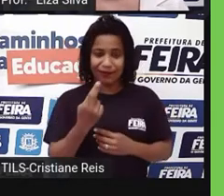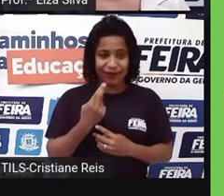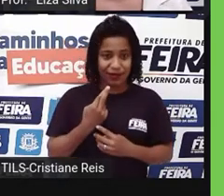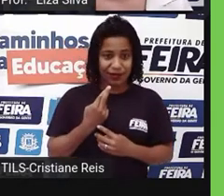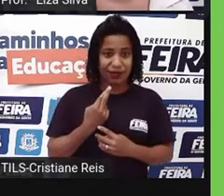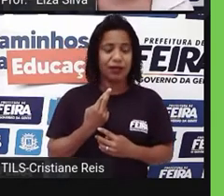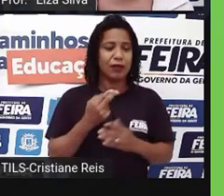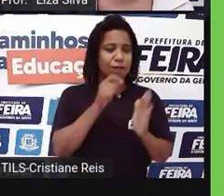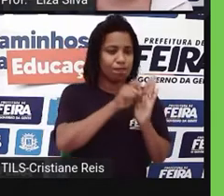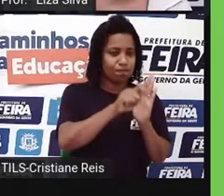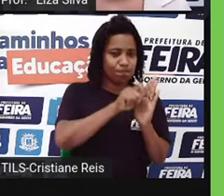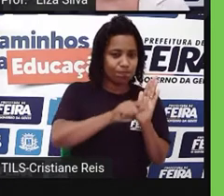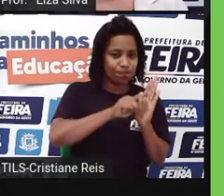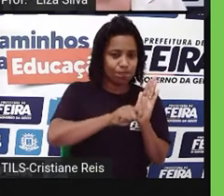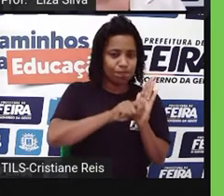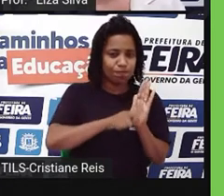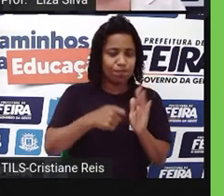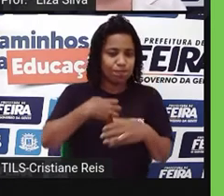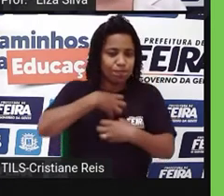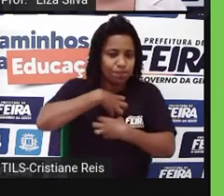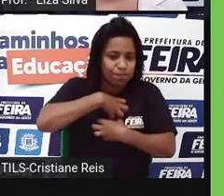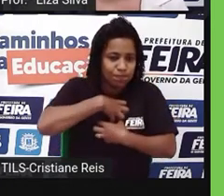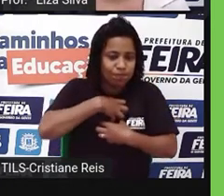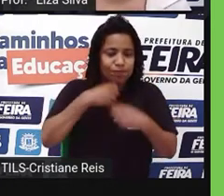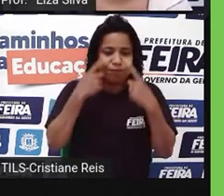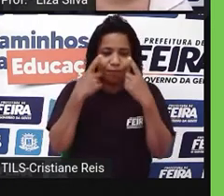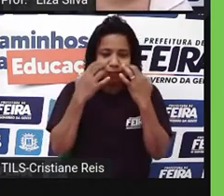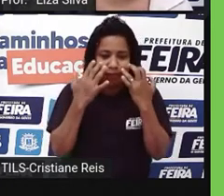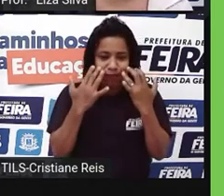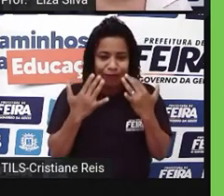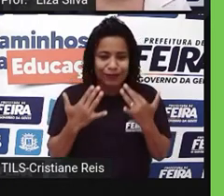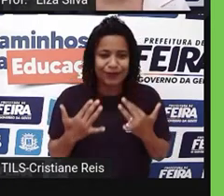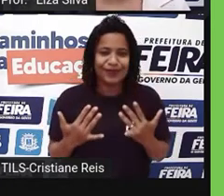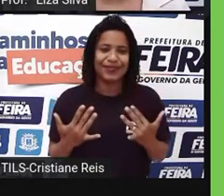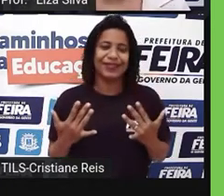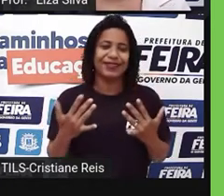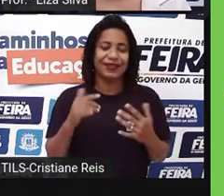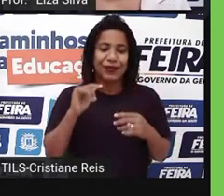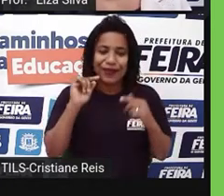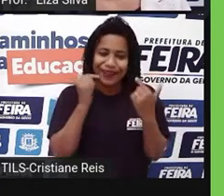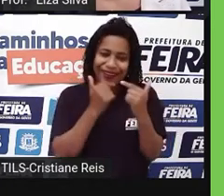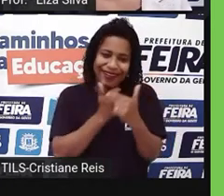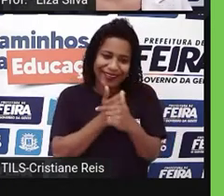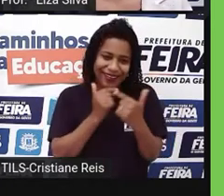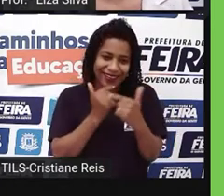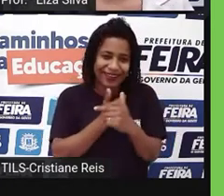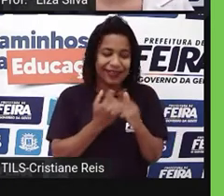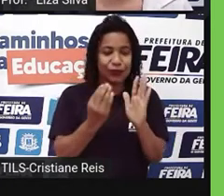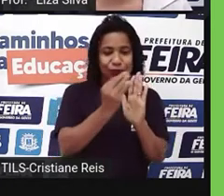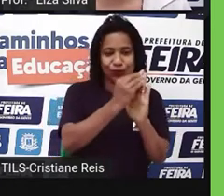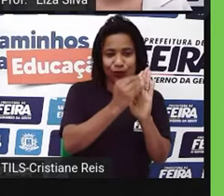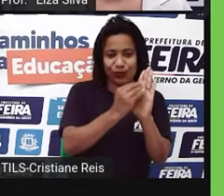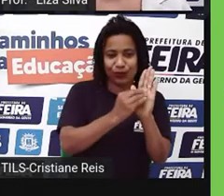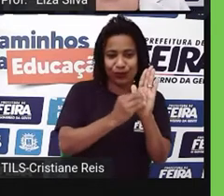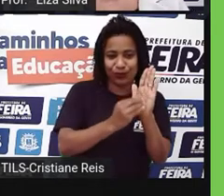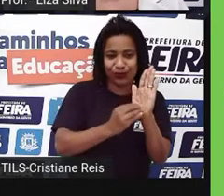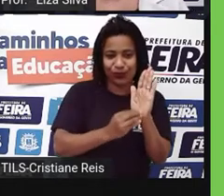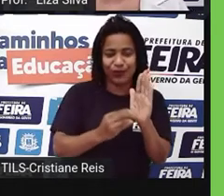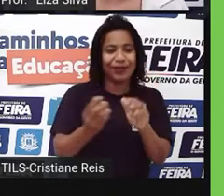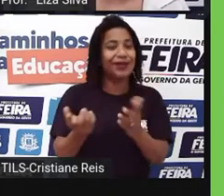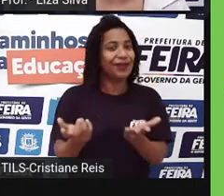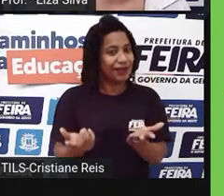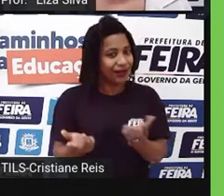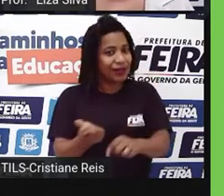As emoções, as lágrimas, os risos, enfim. Toda explosão que o